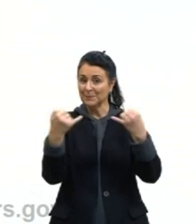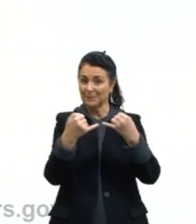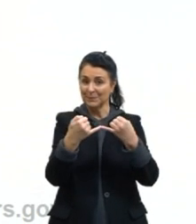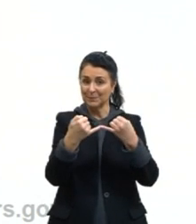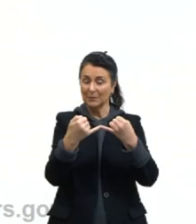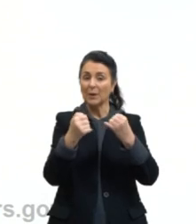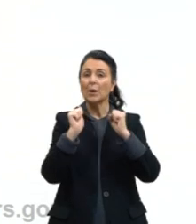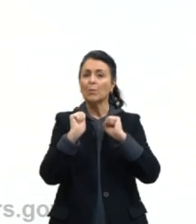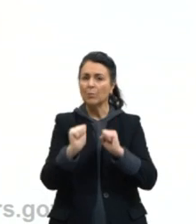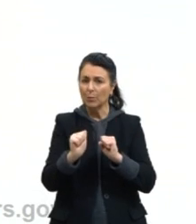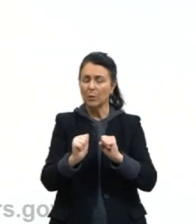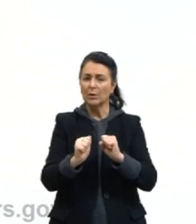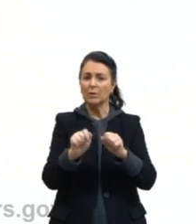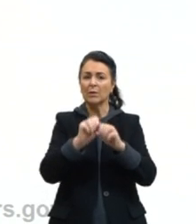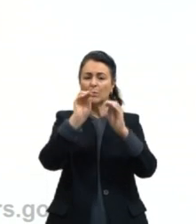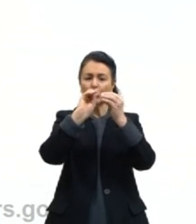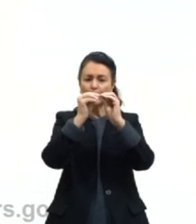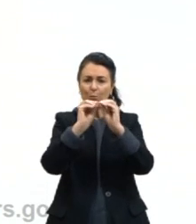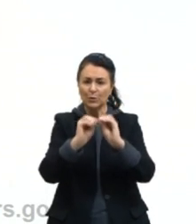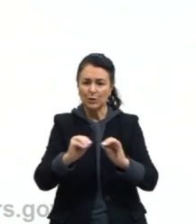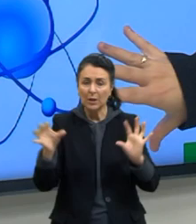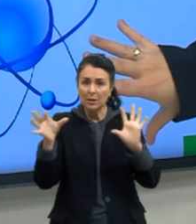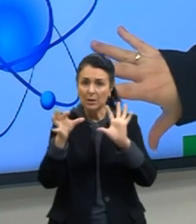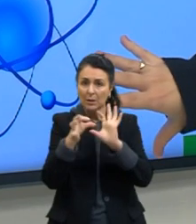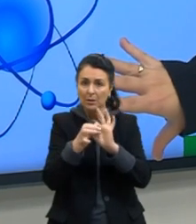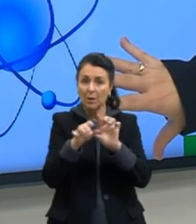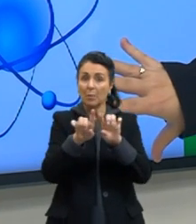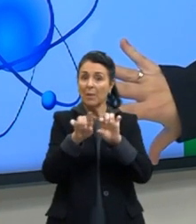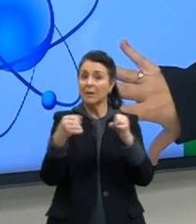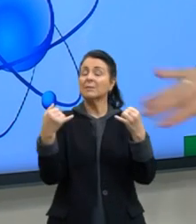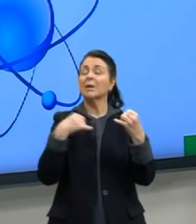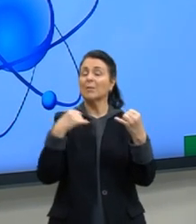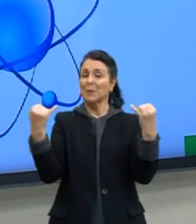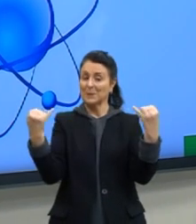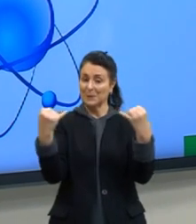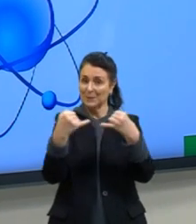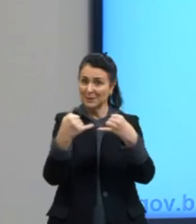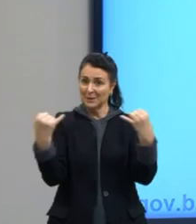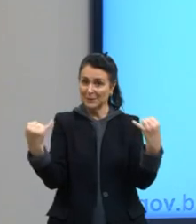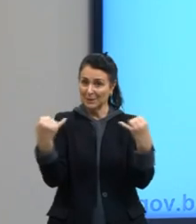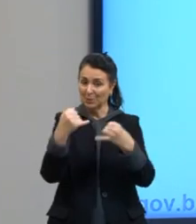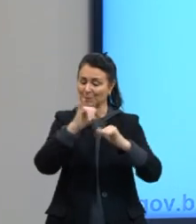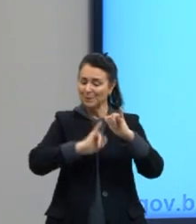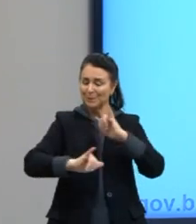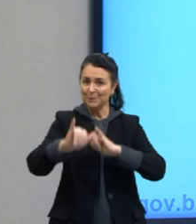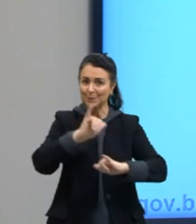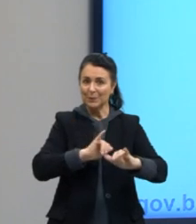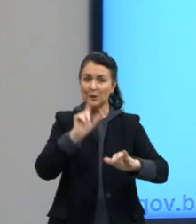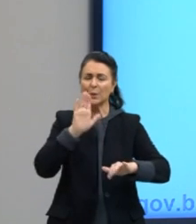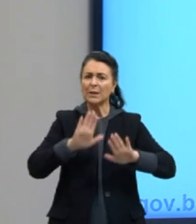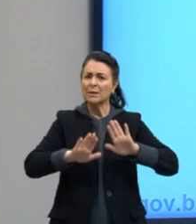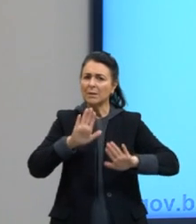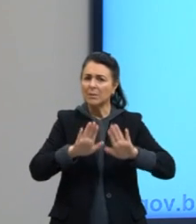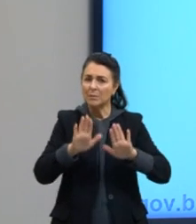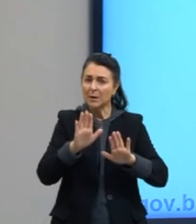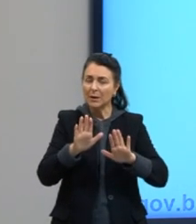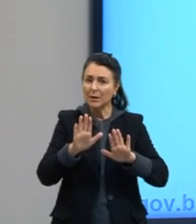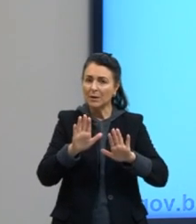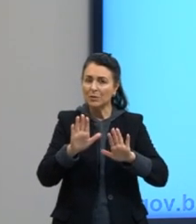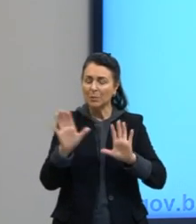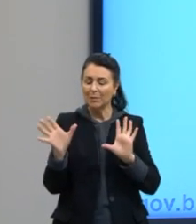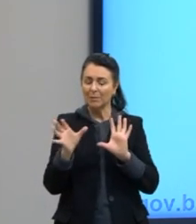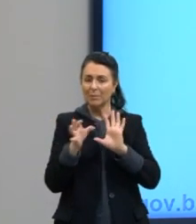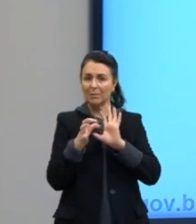Podemos falar de vários tipos de ligação, mas são formados por ligações químicas. O que vai depender para formar essas ligações? Vai